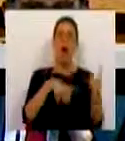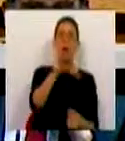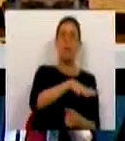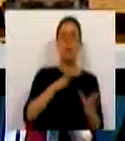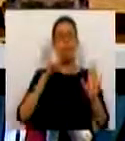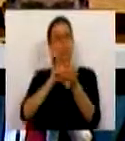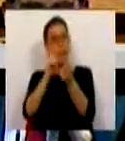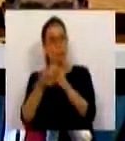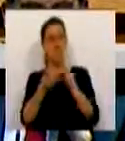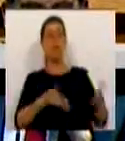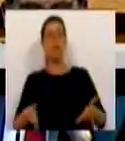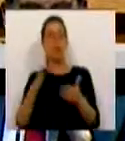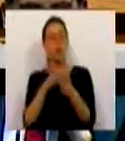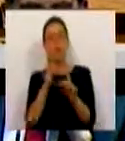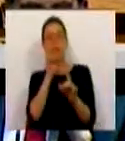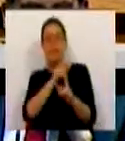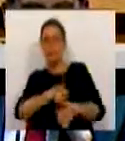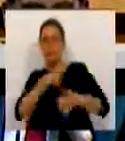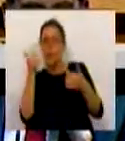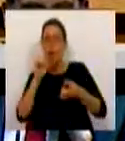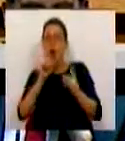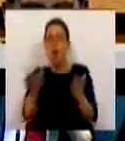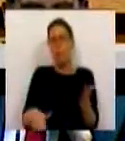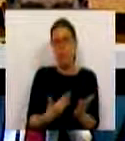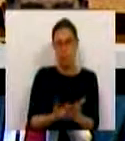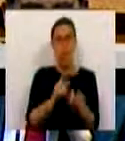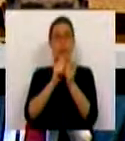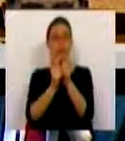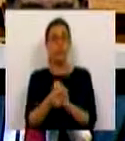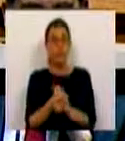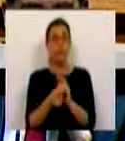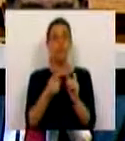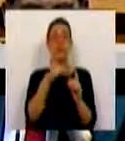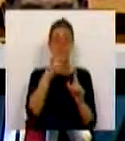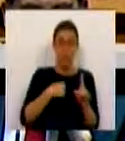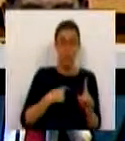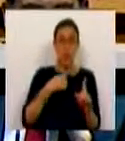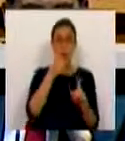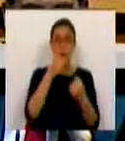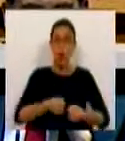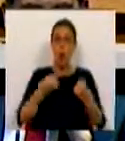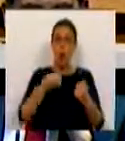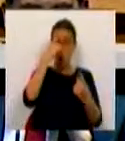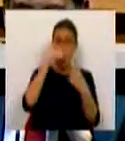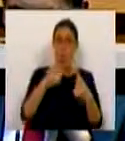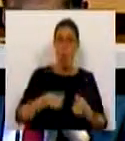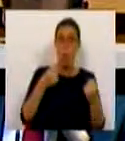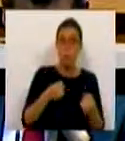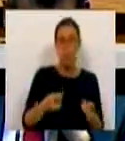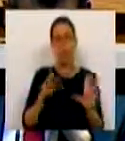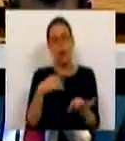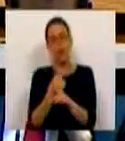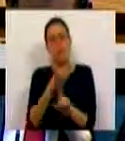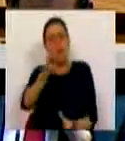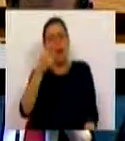que se calhar deve mudar o rumo, deve acertar melhor aquilo que se propõe e deve corrigir o tiro quando manifestamente não alcança os seus objetivos e também